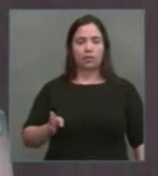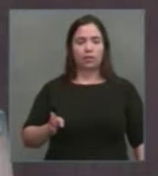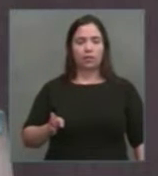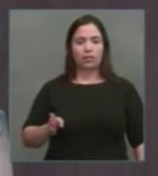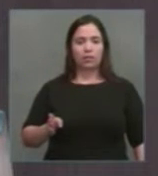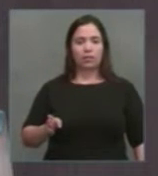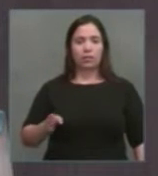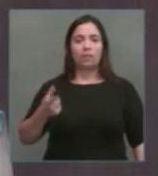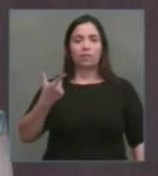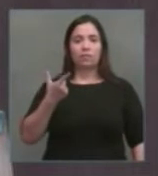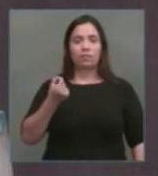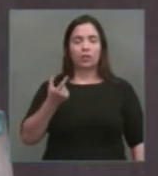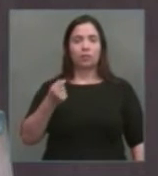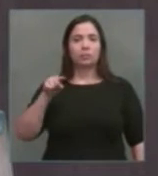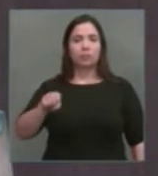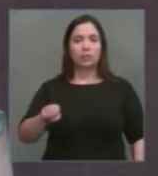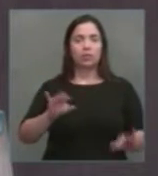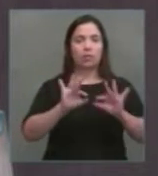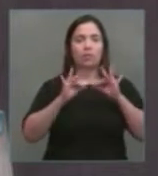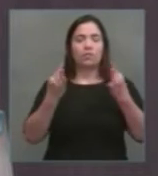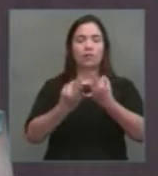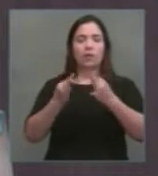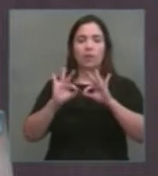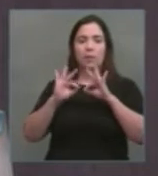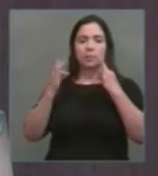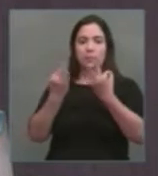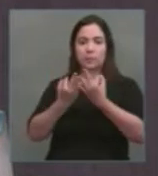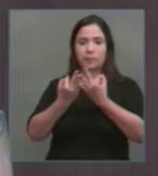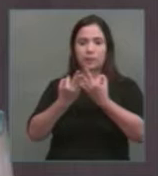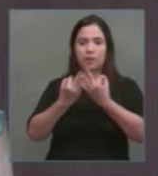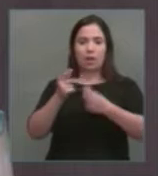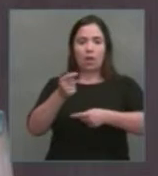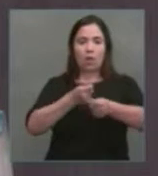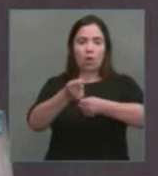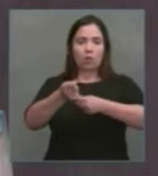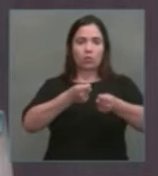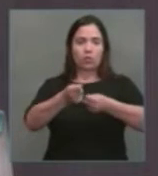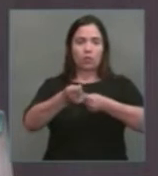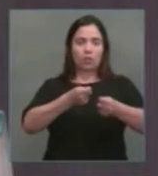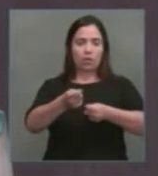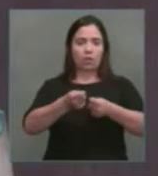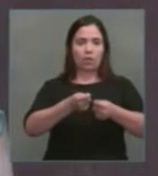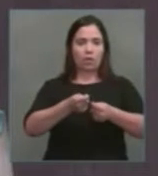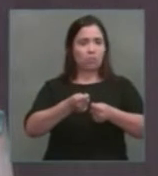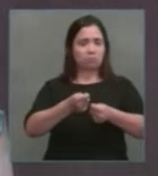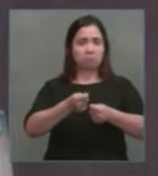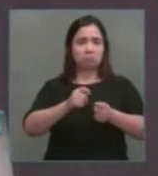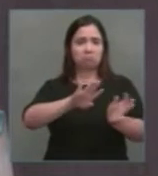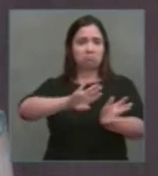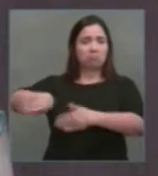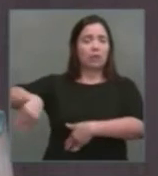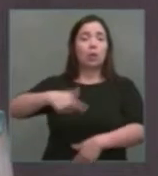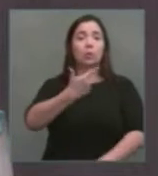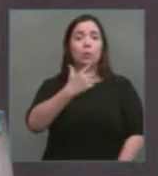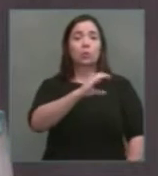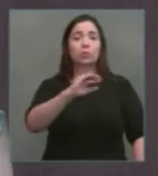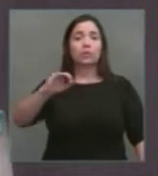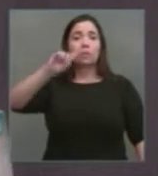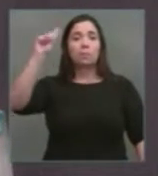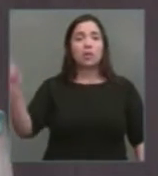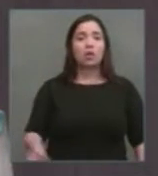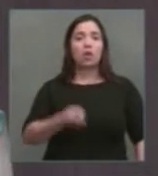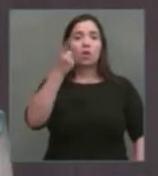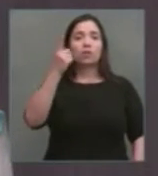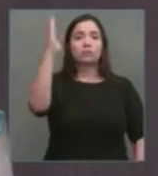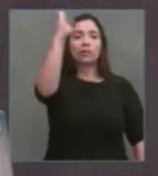estas 20 mil famílias detenidas. Não são os 200 milhões de brasileiros, não são as famílias